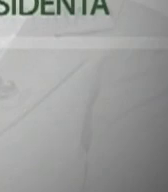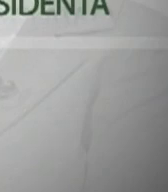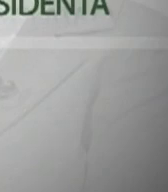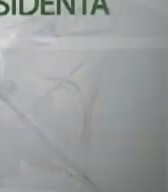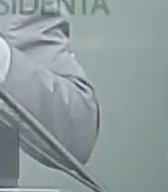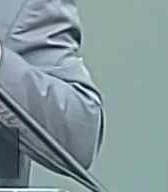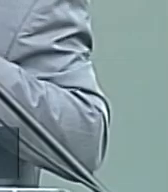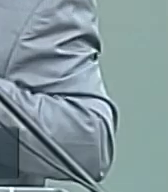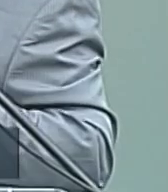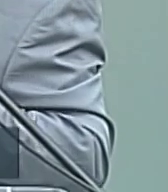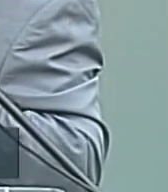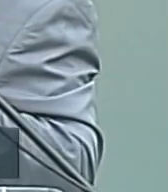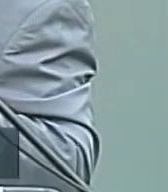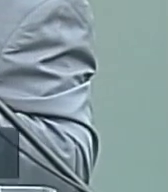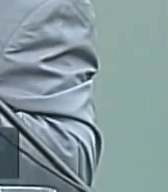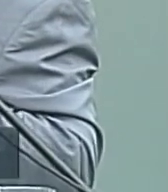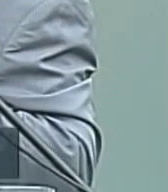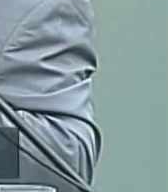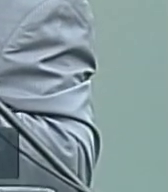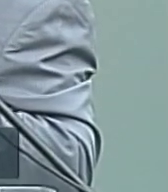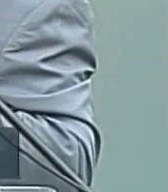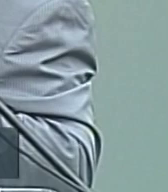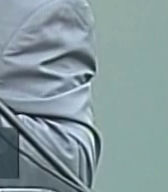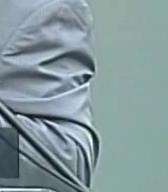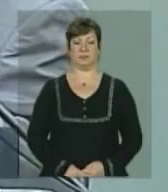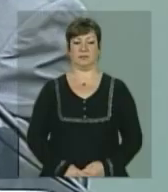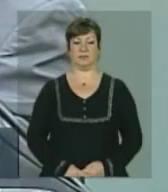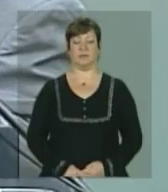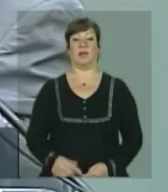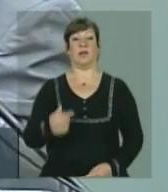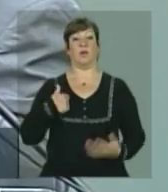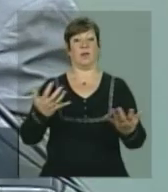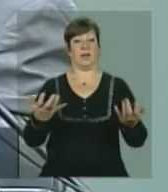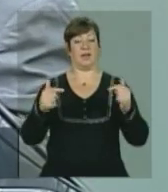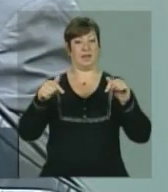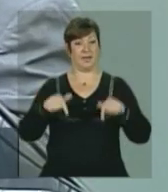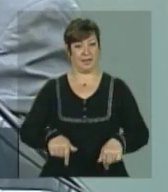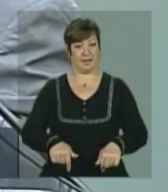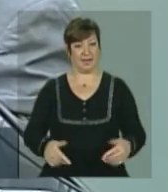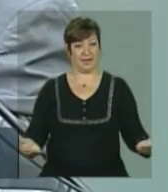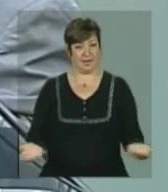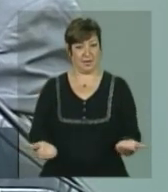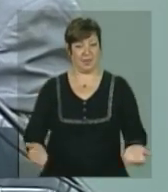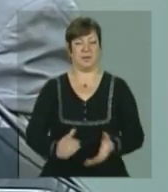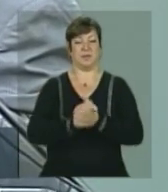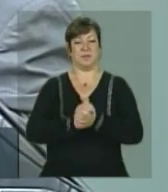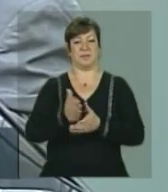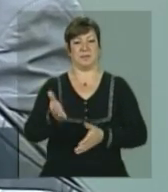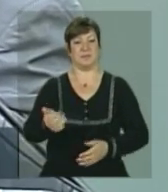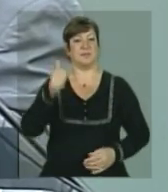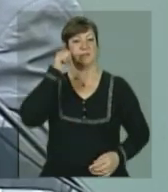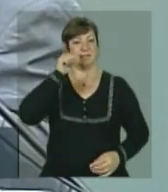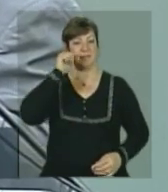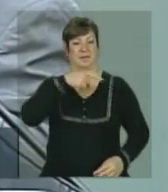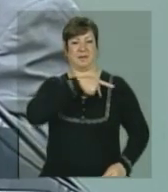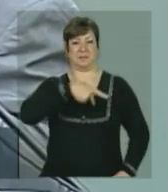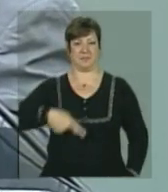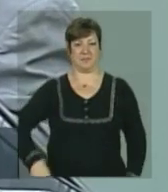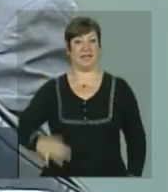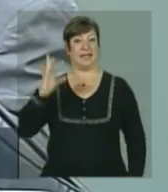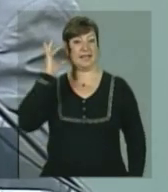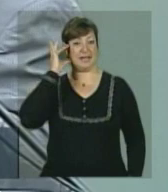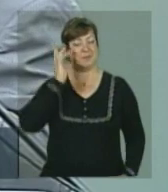Silva. Veja como foi. Quero aqui, neste momento, cumprimentar a nossa presidente Dilma